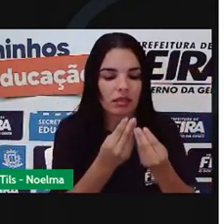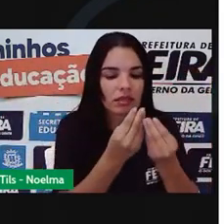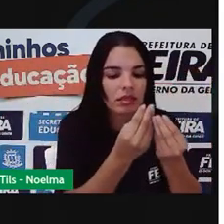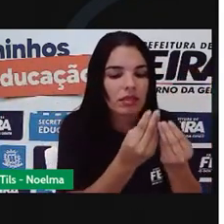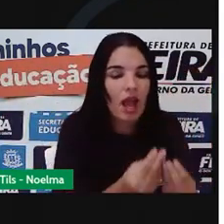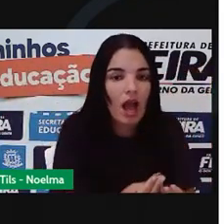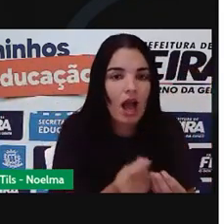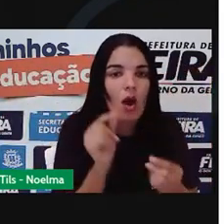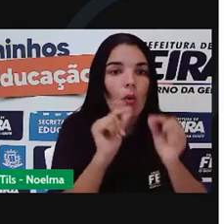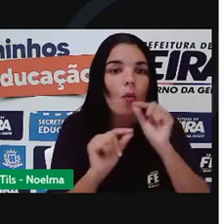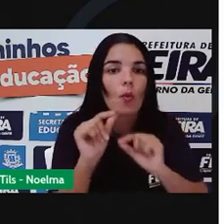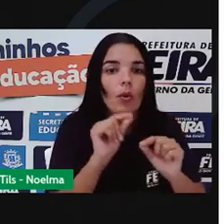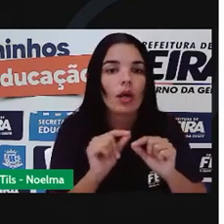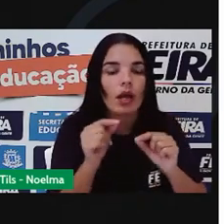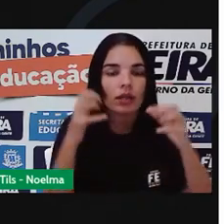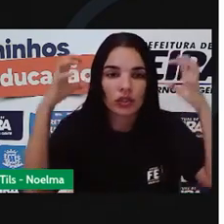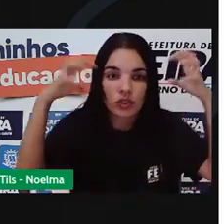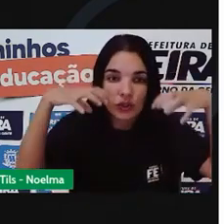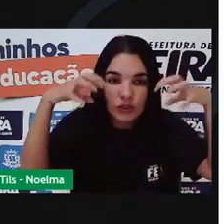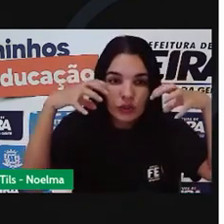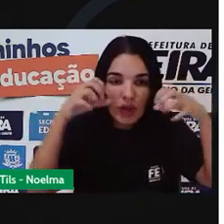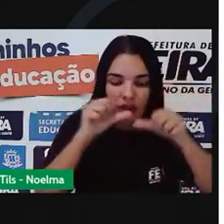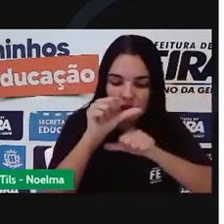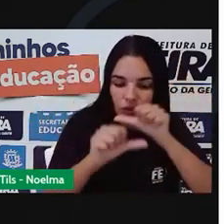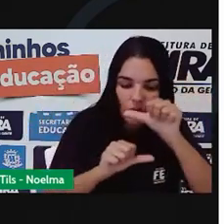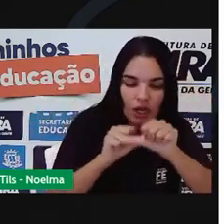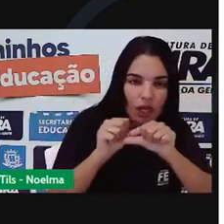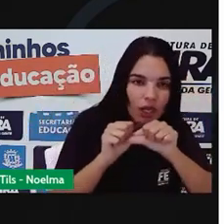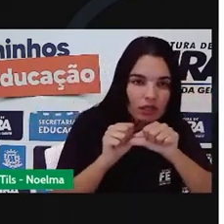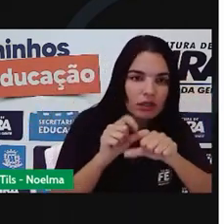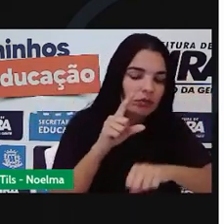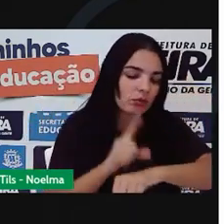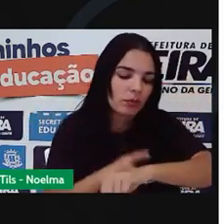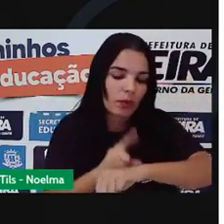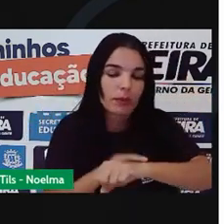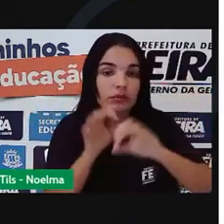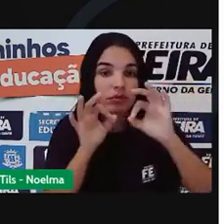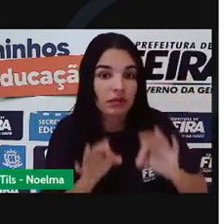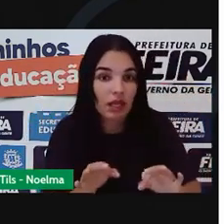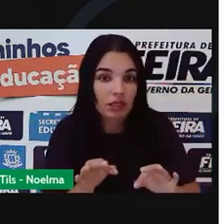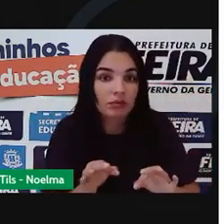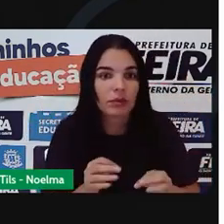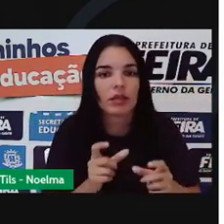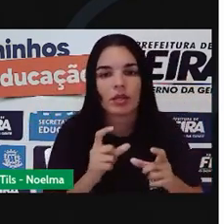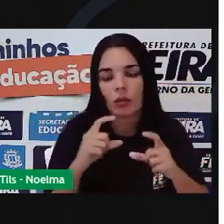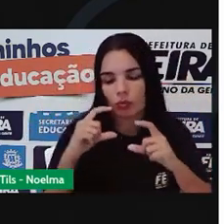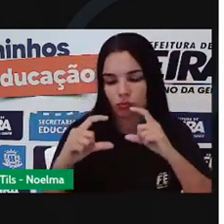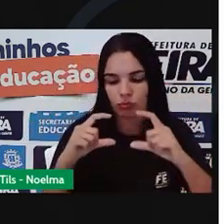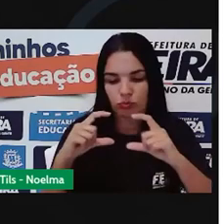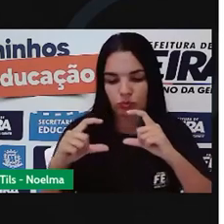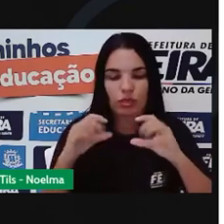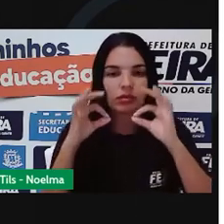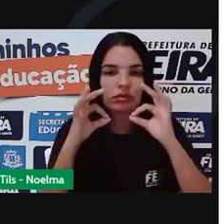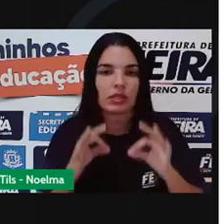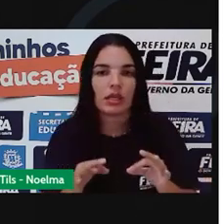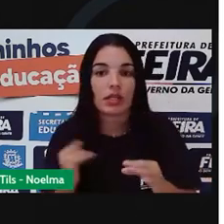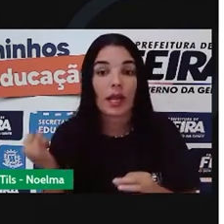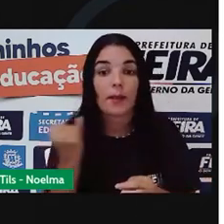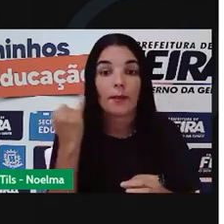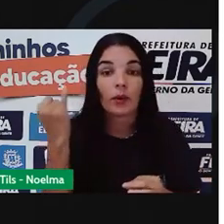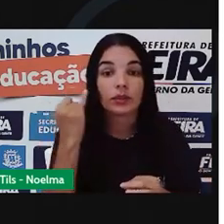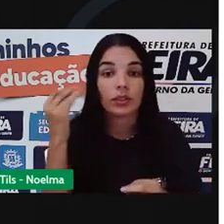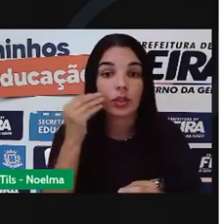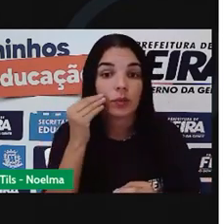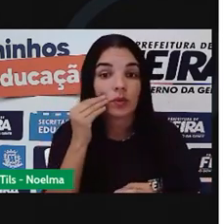artificialmente água às plantas no momento certo e em quantidade suficiente. É importante eu ressaltar para vocês também